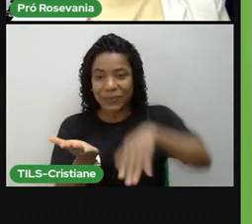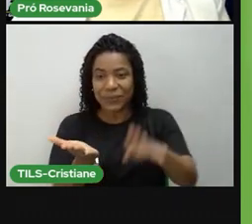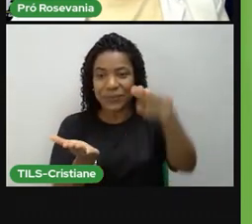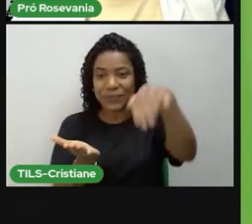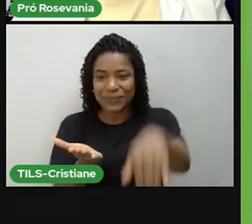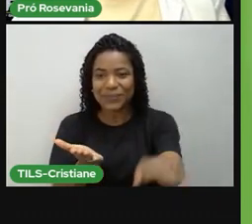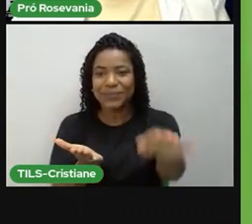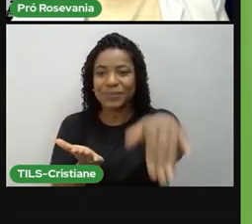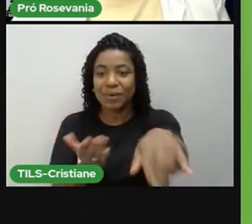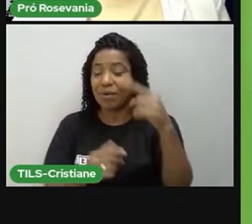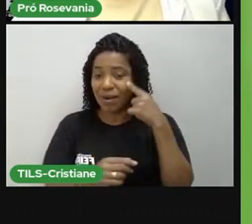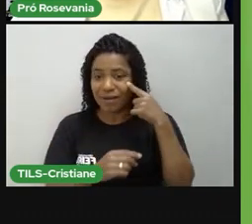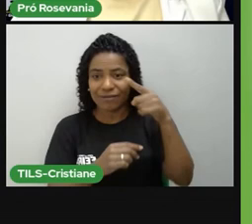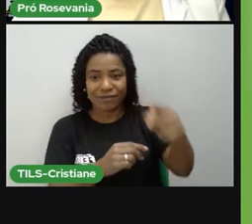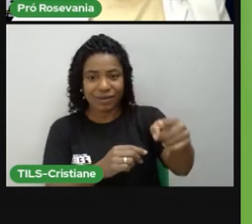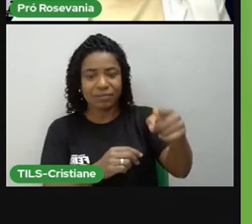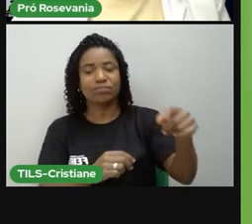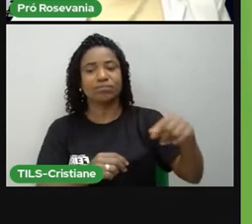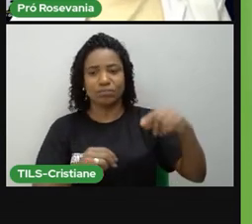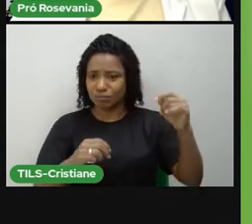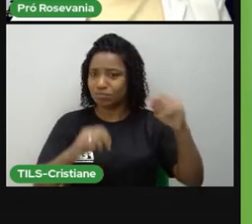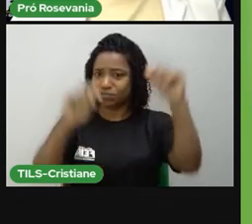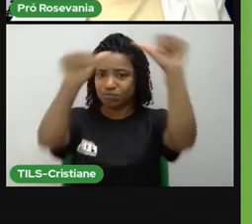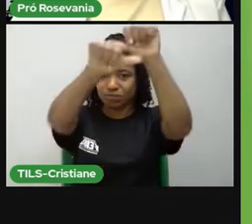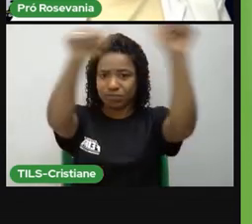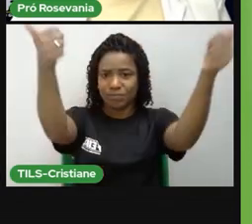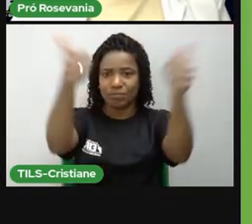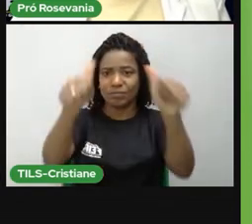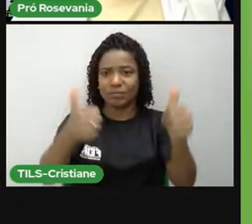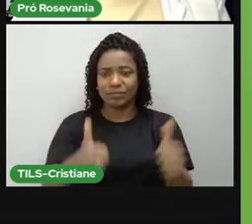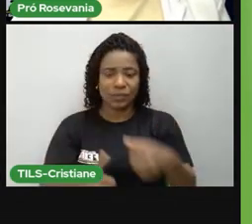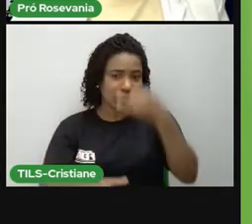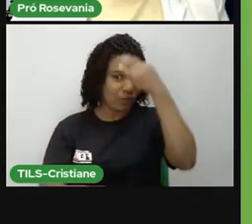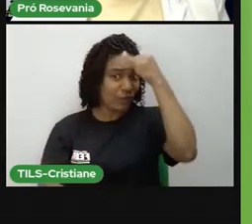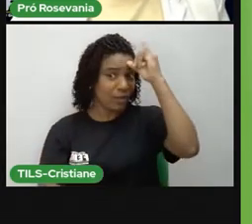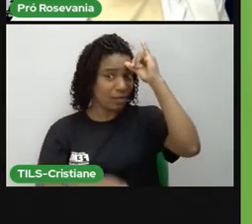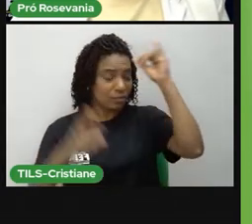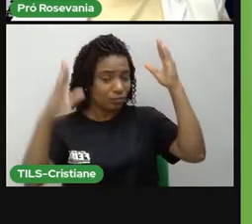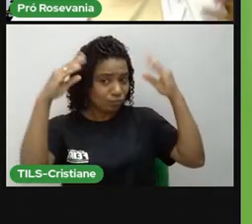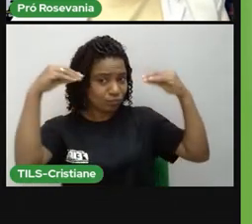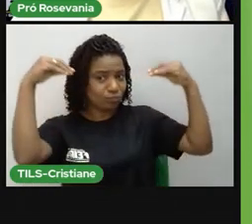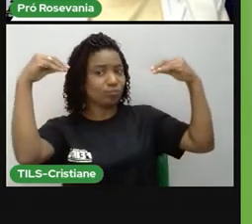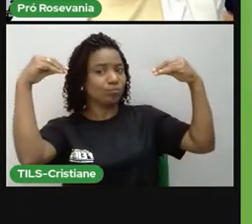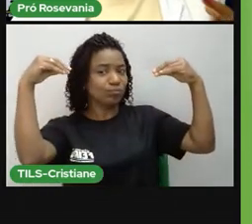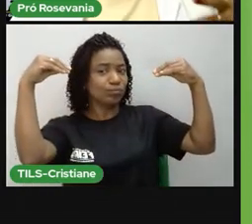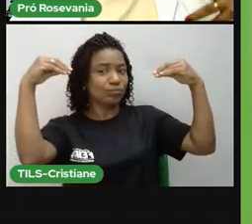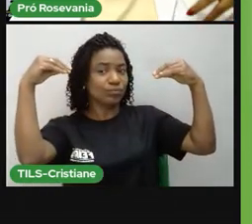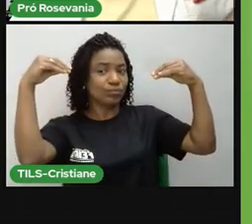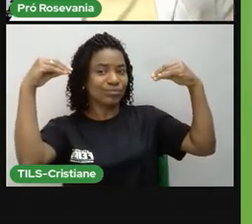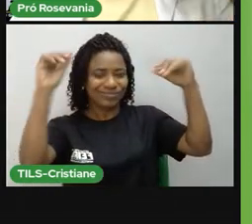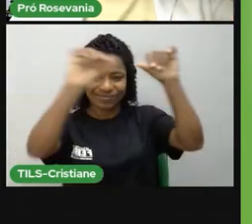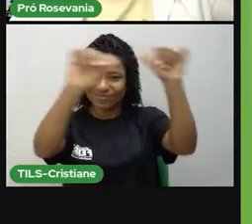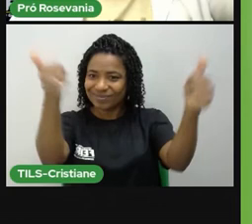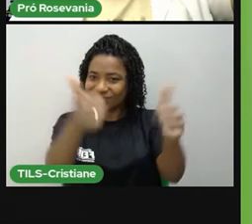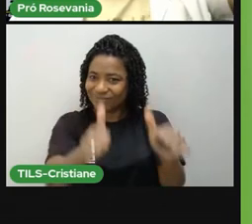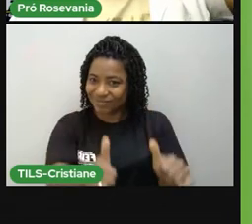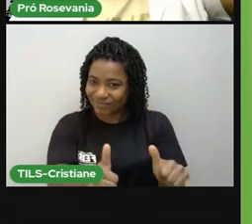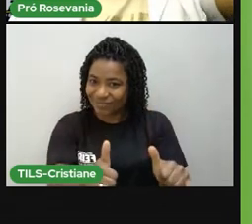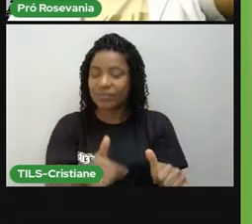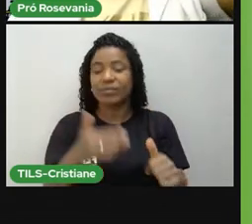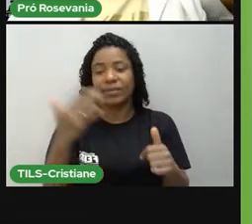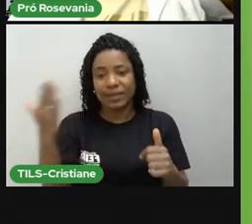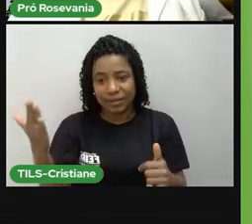presente, né, na região semiárida, é tão presente aqui na nossa região, justamente porque a gente formou, a nossa cidade